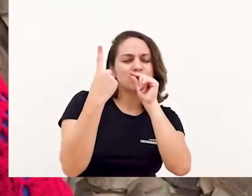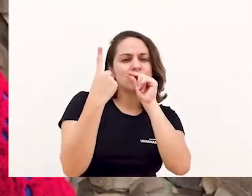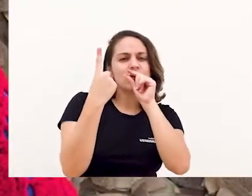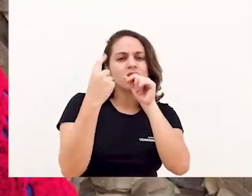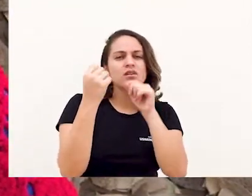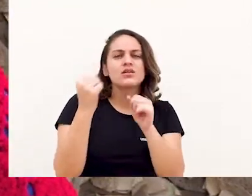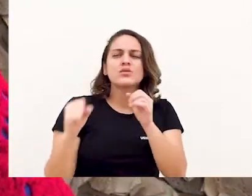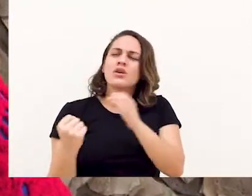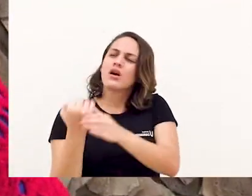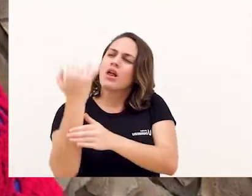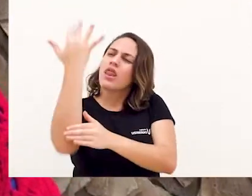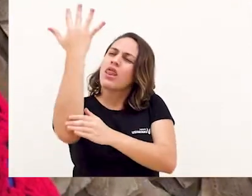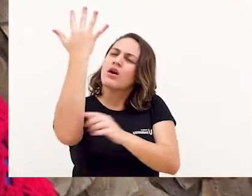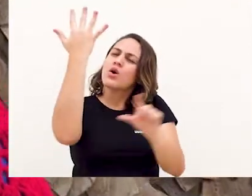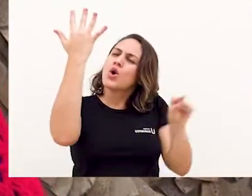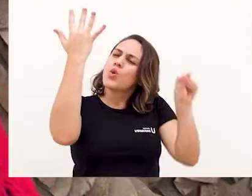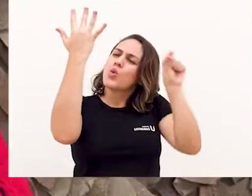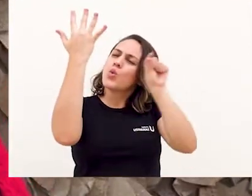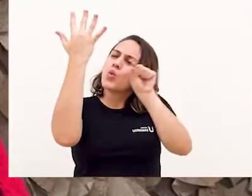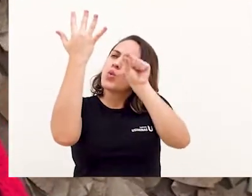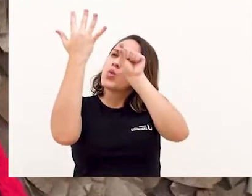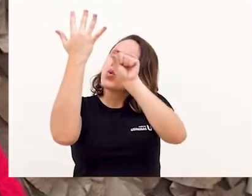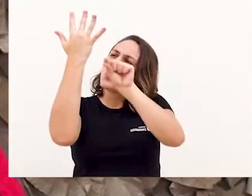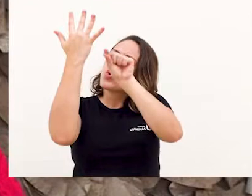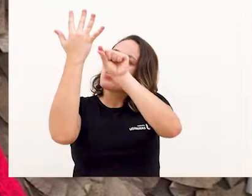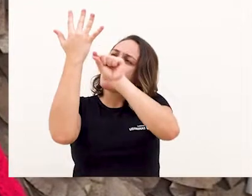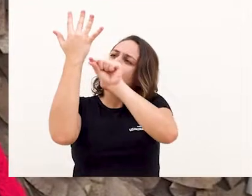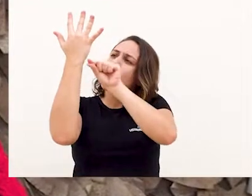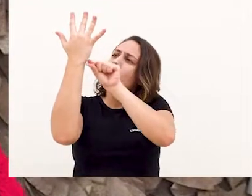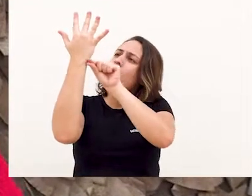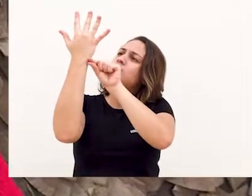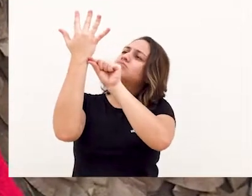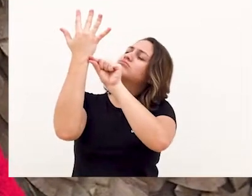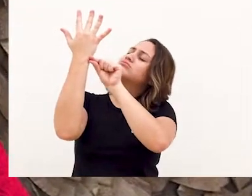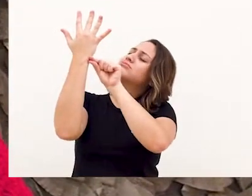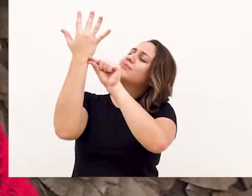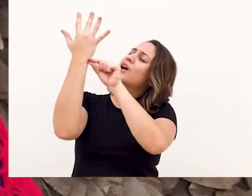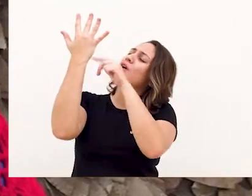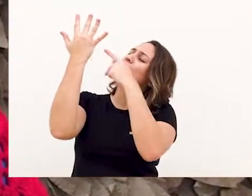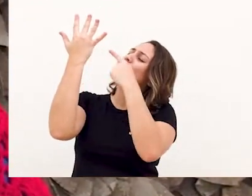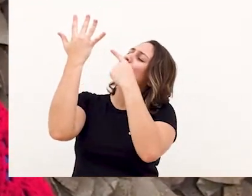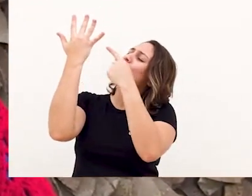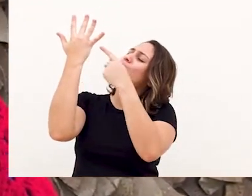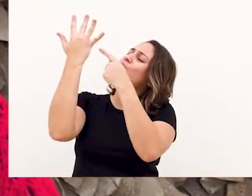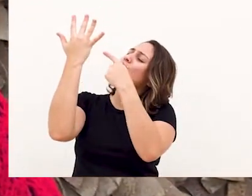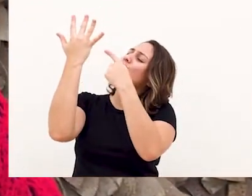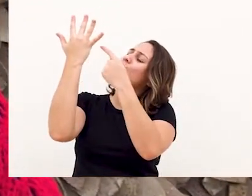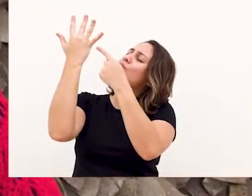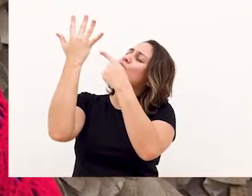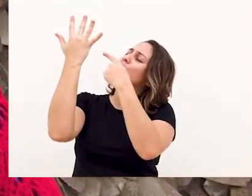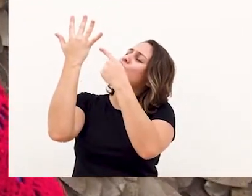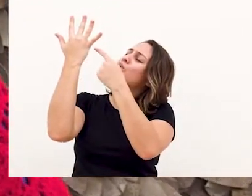de folha. E foi o seu velho amigo pássaro que veio se alinhar bem do seu lado.